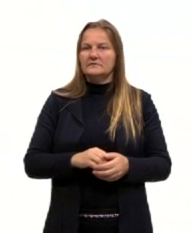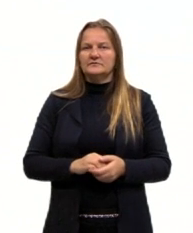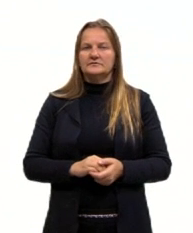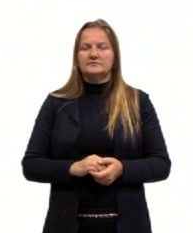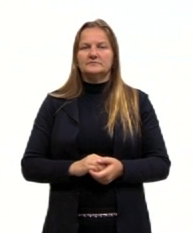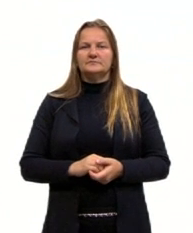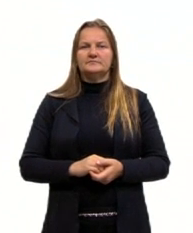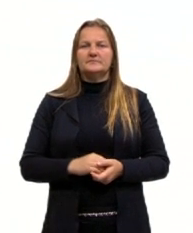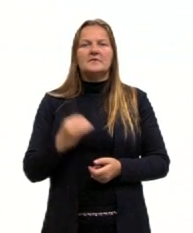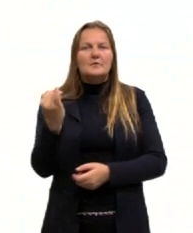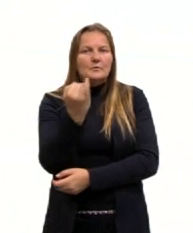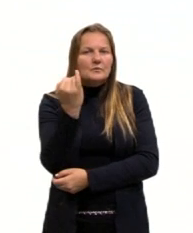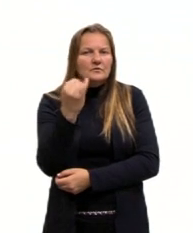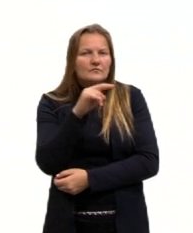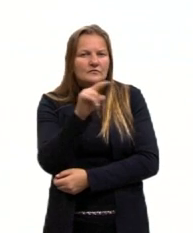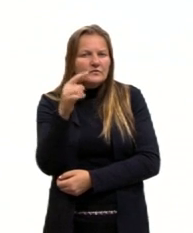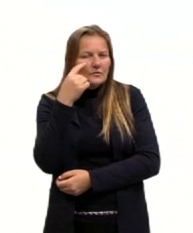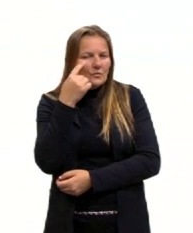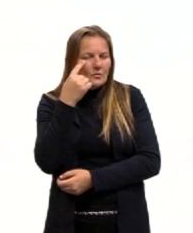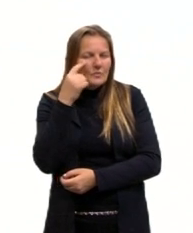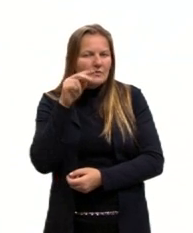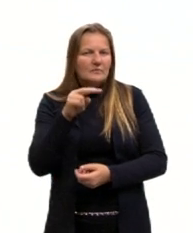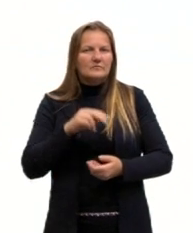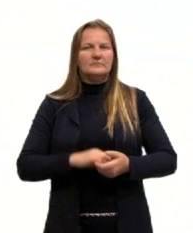importante que vocês precisam observar.